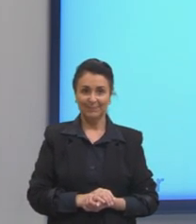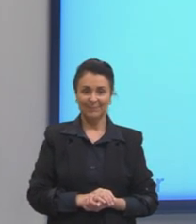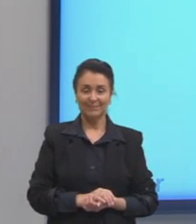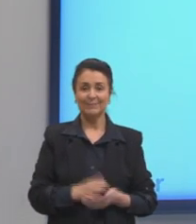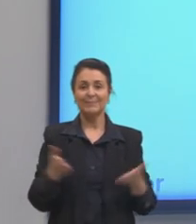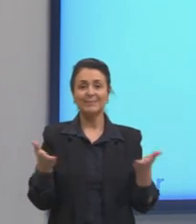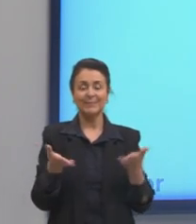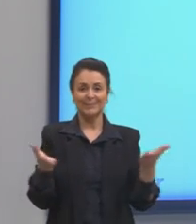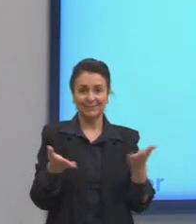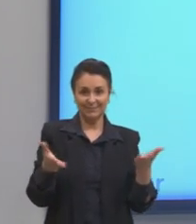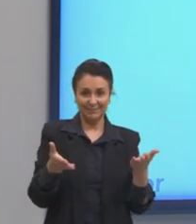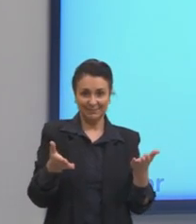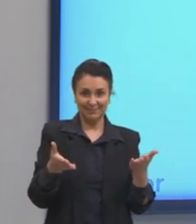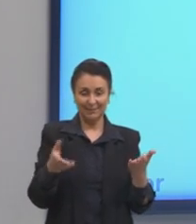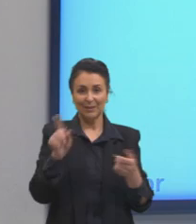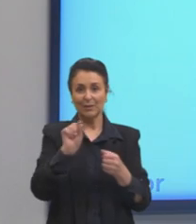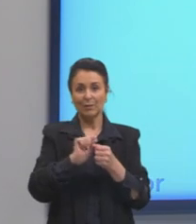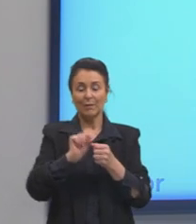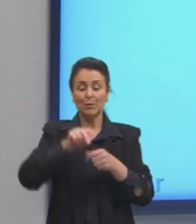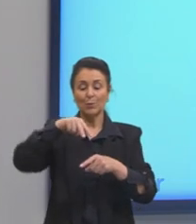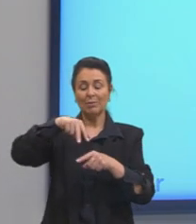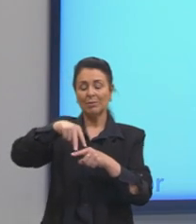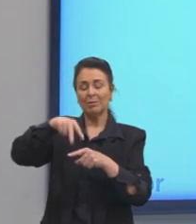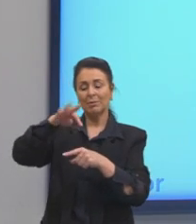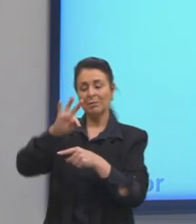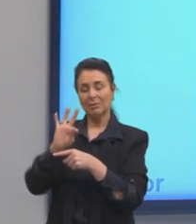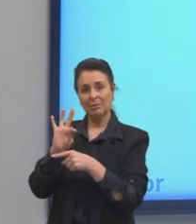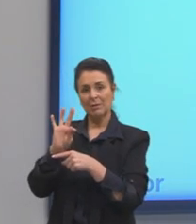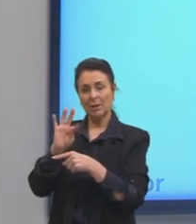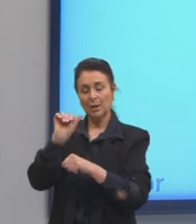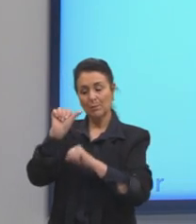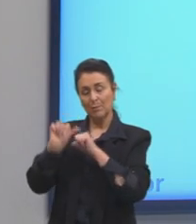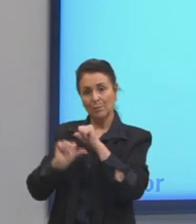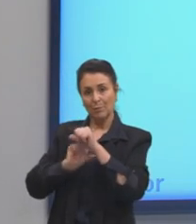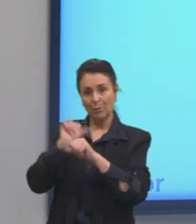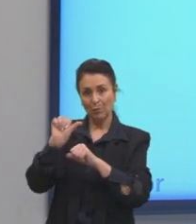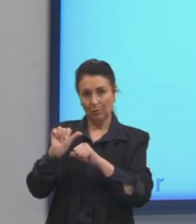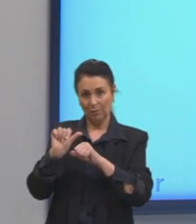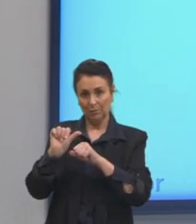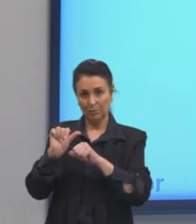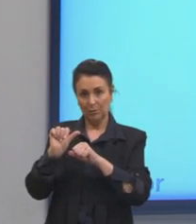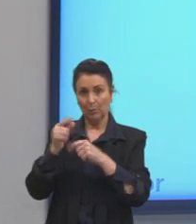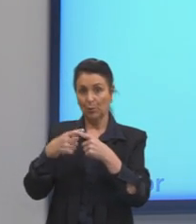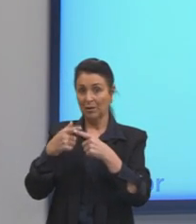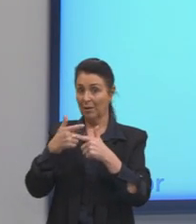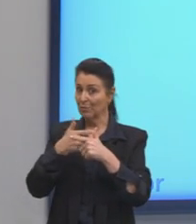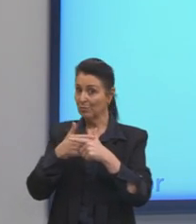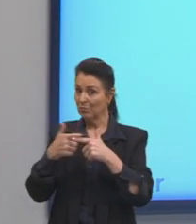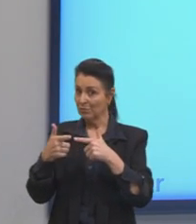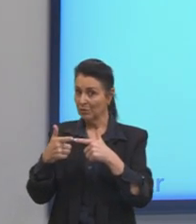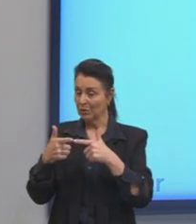Agora, eu vou pegar esse ΔT aqui e passar ele, está dividindo, né? A gente vai passar ele